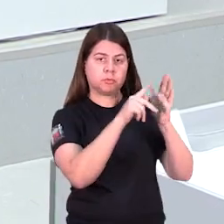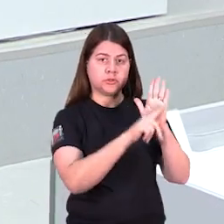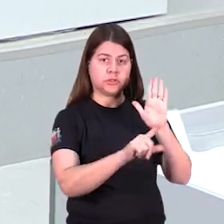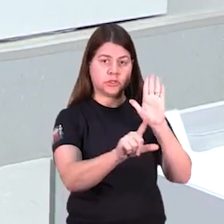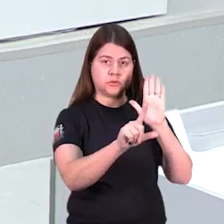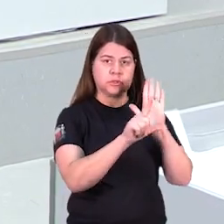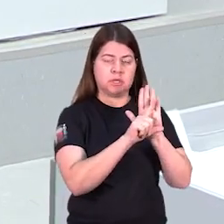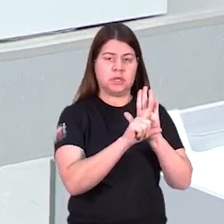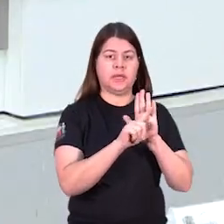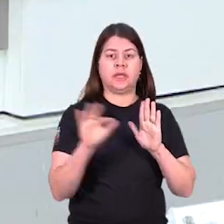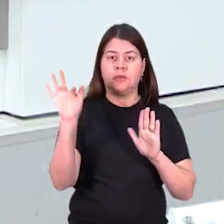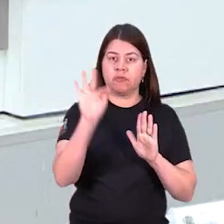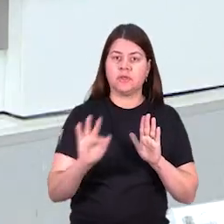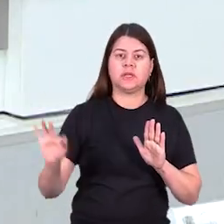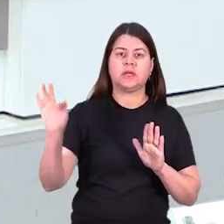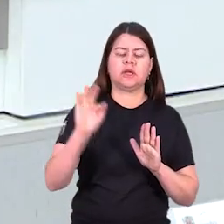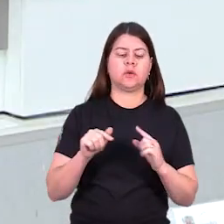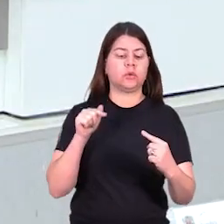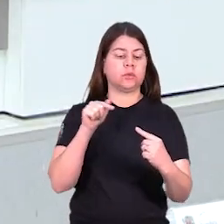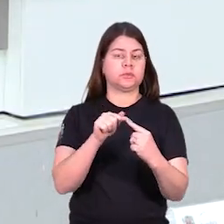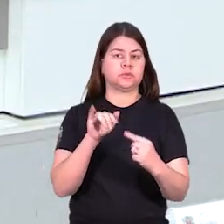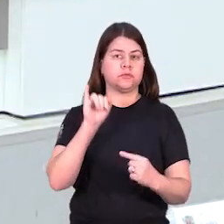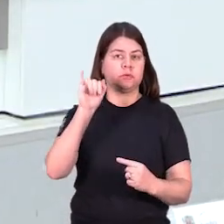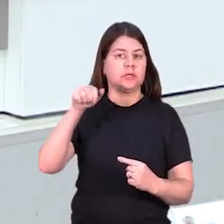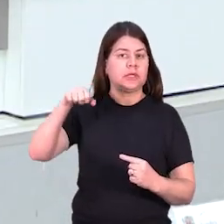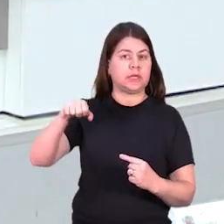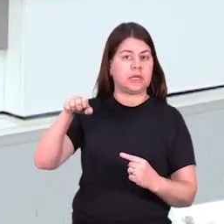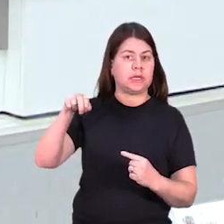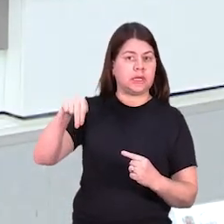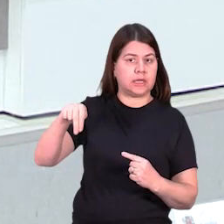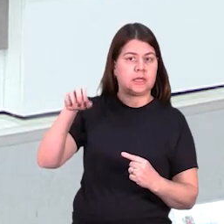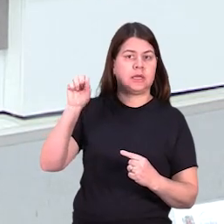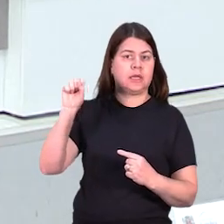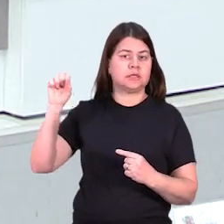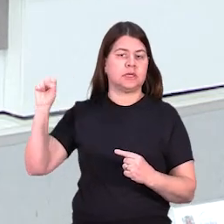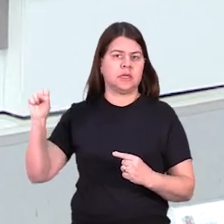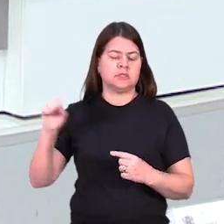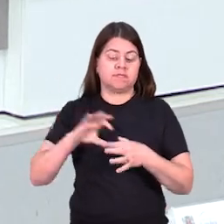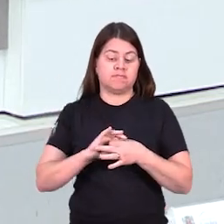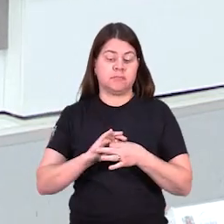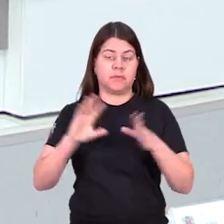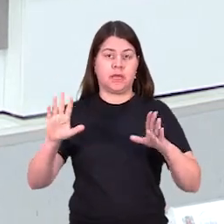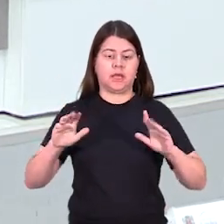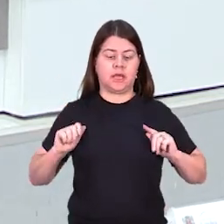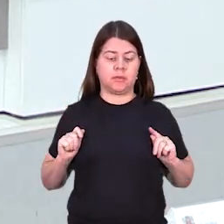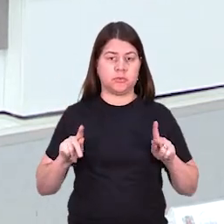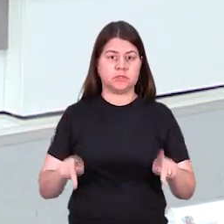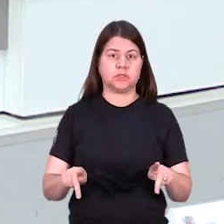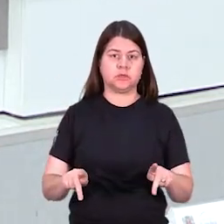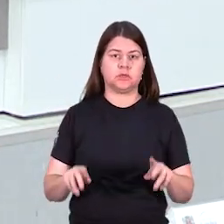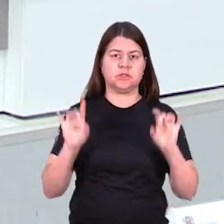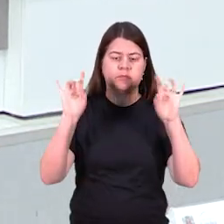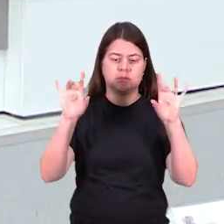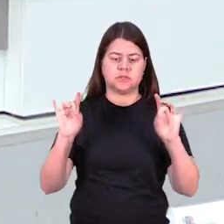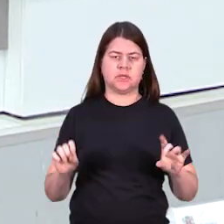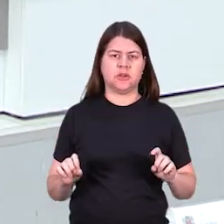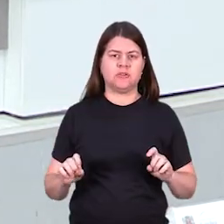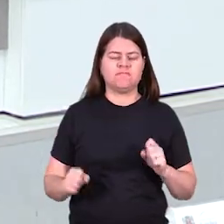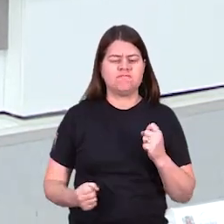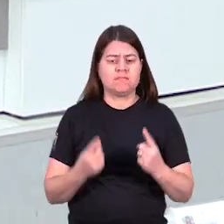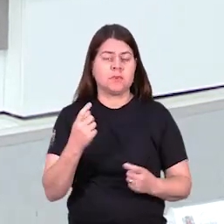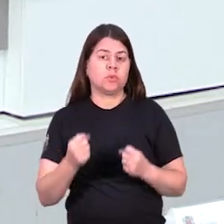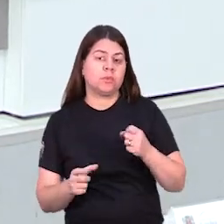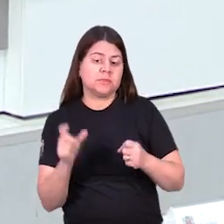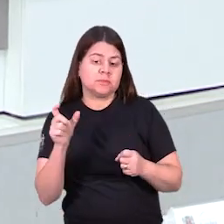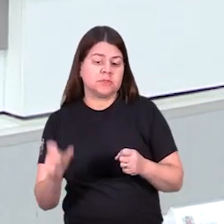complementar federal, que concede aposentadoria especial aos segurados do regime geral da Previdência Social.